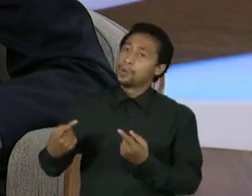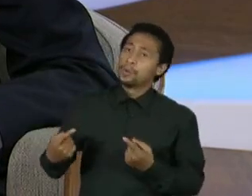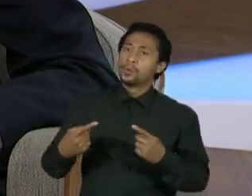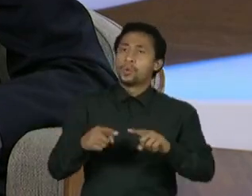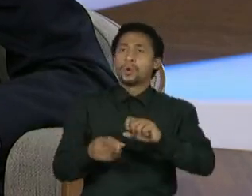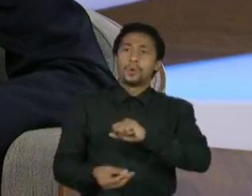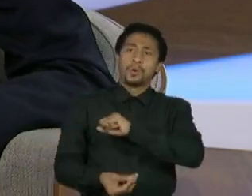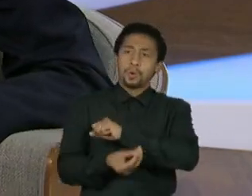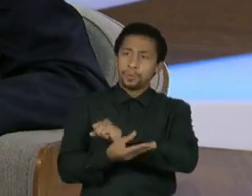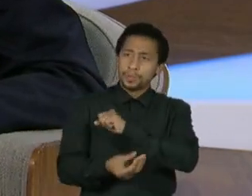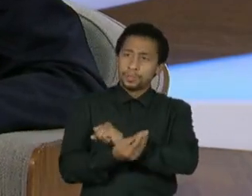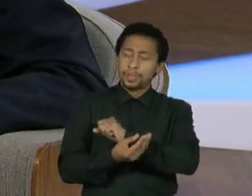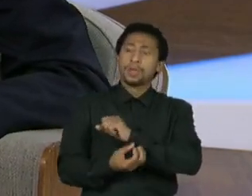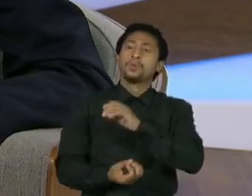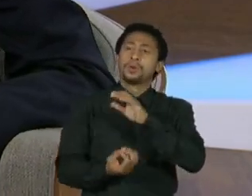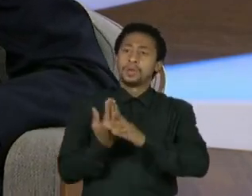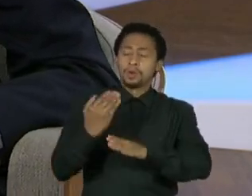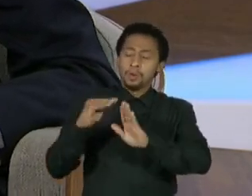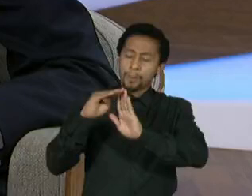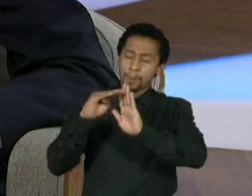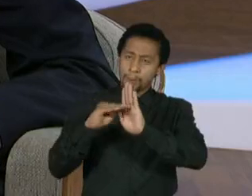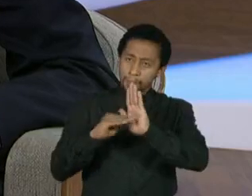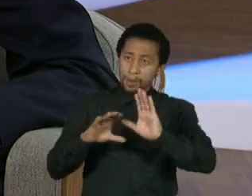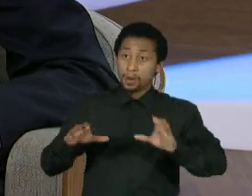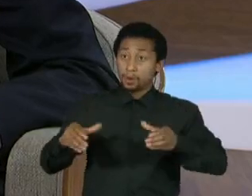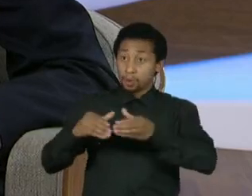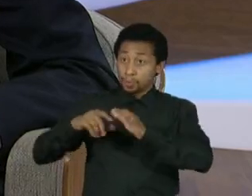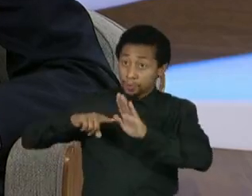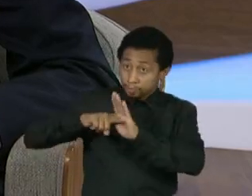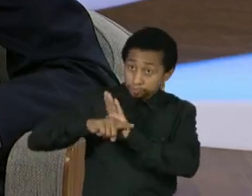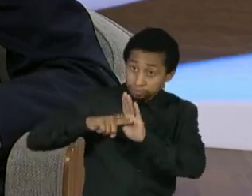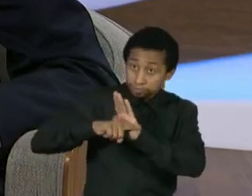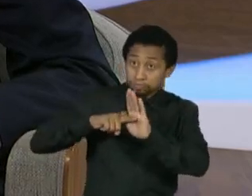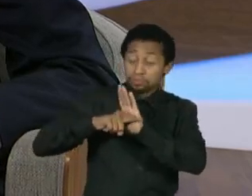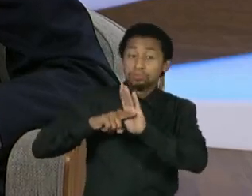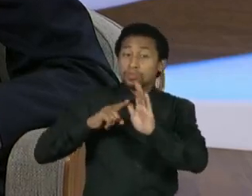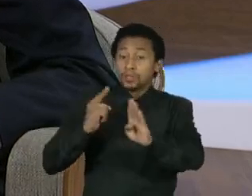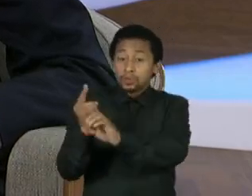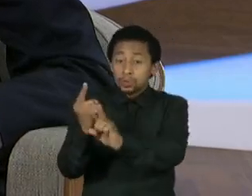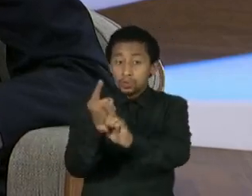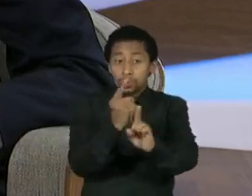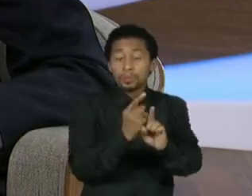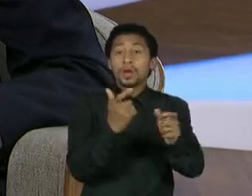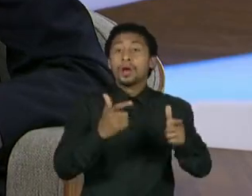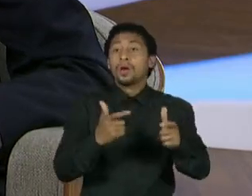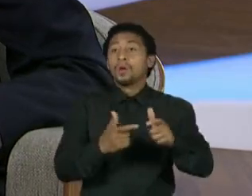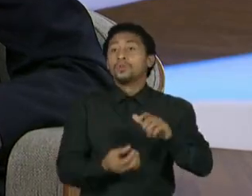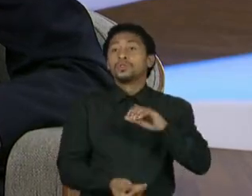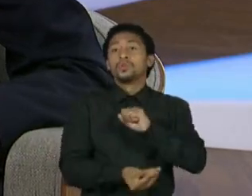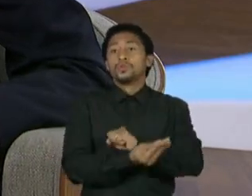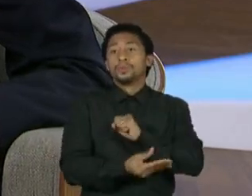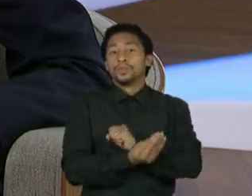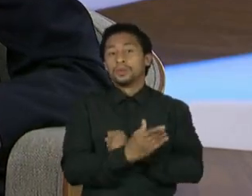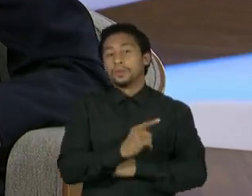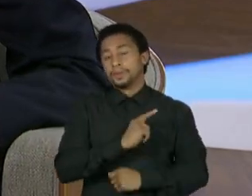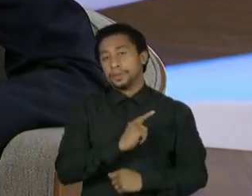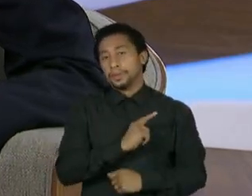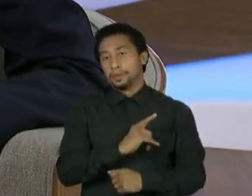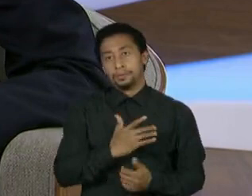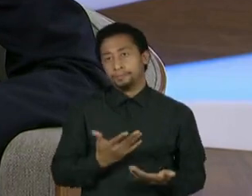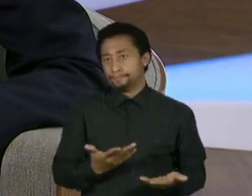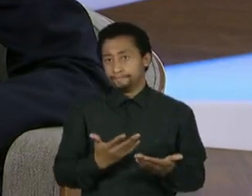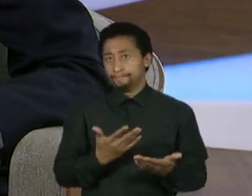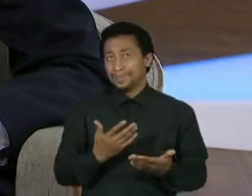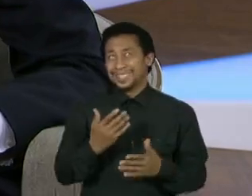criação de buró da investigação dos crimes de corrupção. Não lembro se eu já falei,